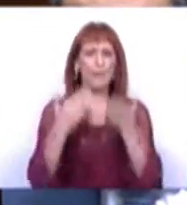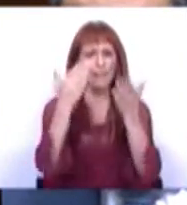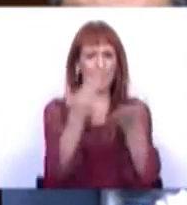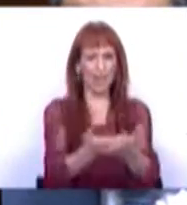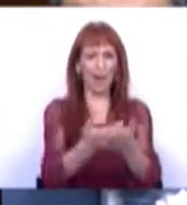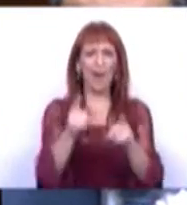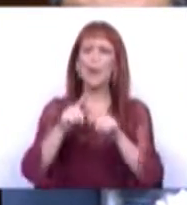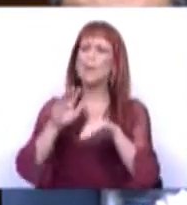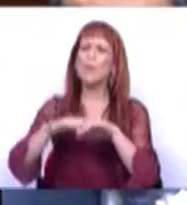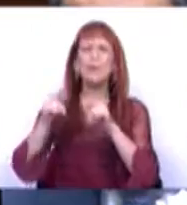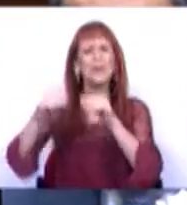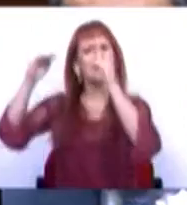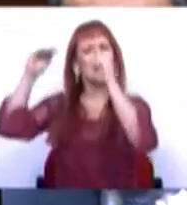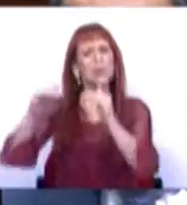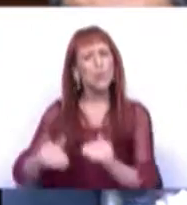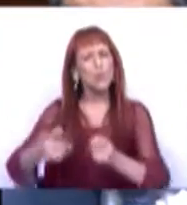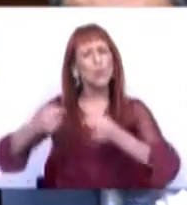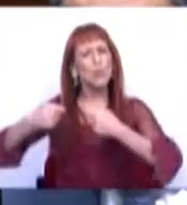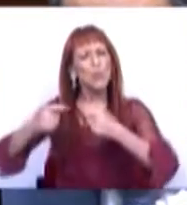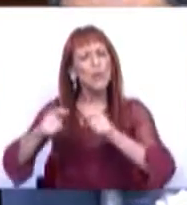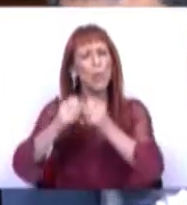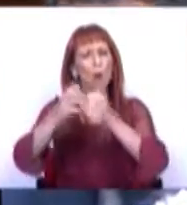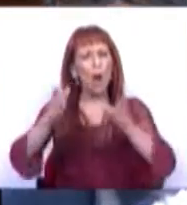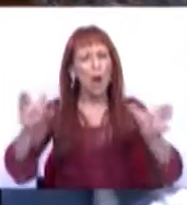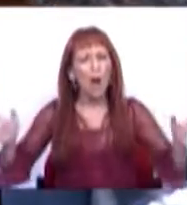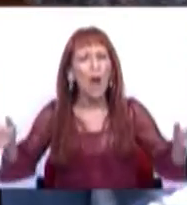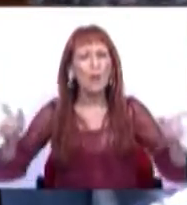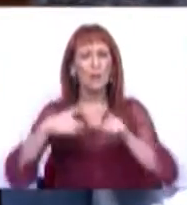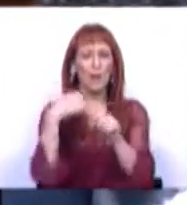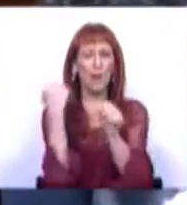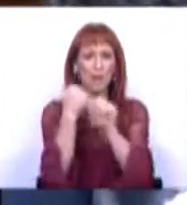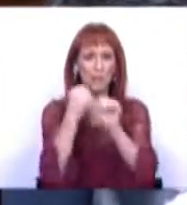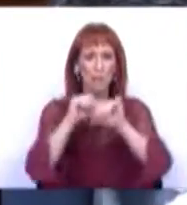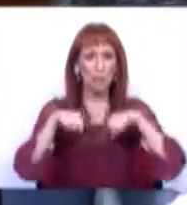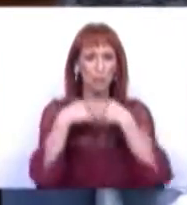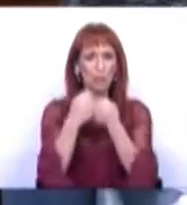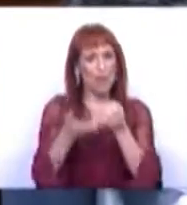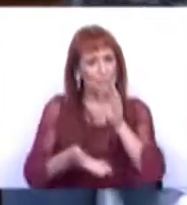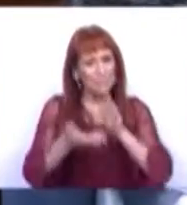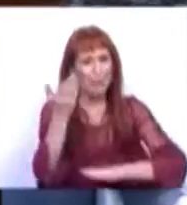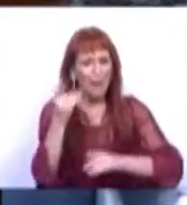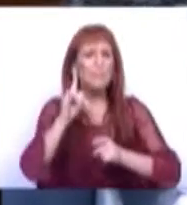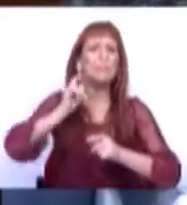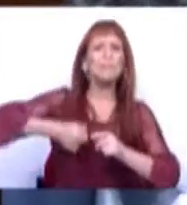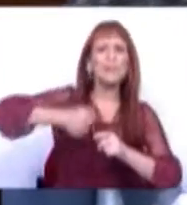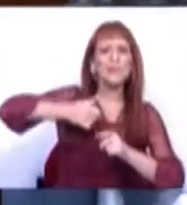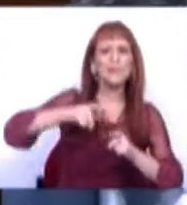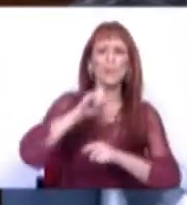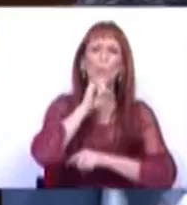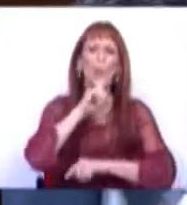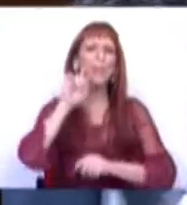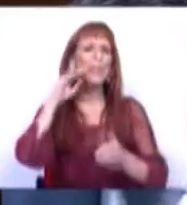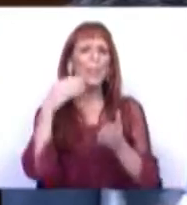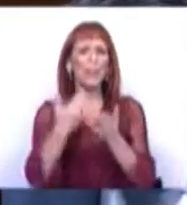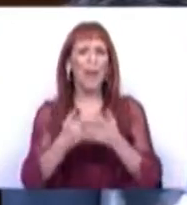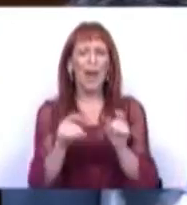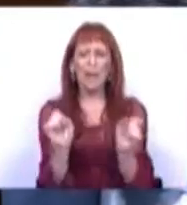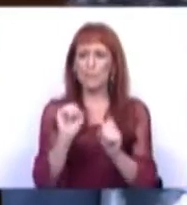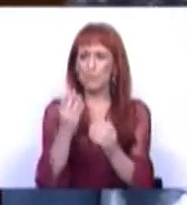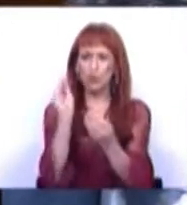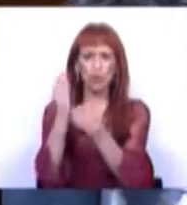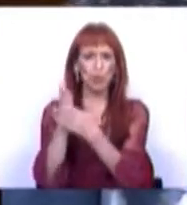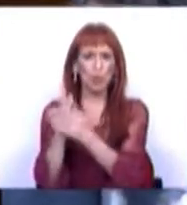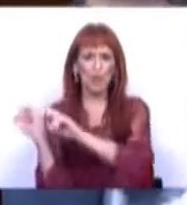possa reduzir custos, possa alargar o âmbito da ação social, mas que, sobretudo, possa garantir que nenhum